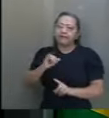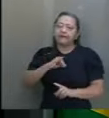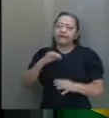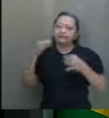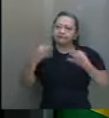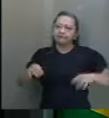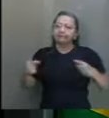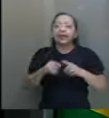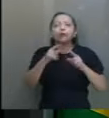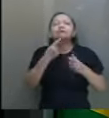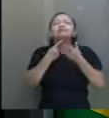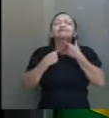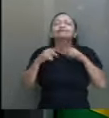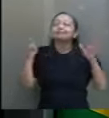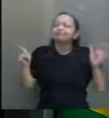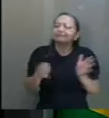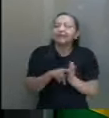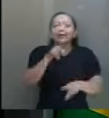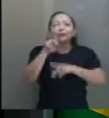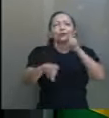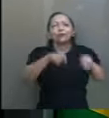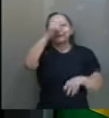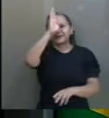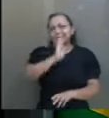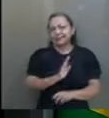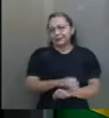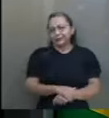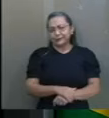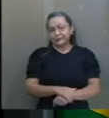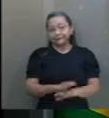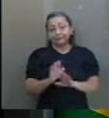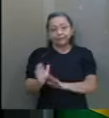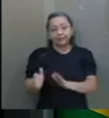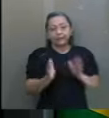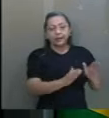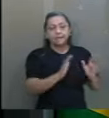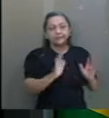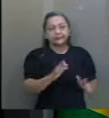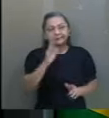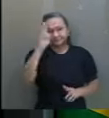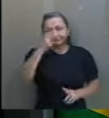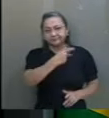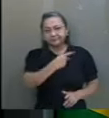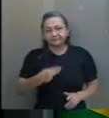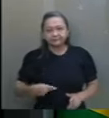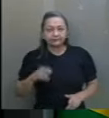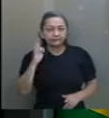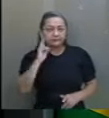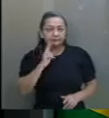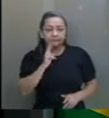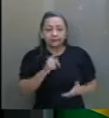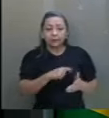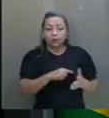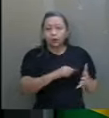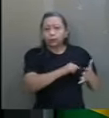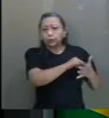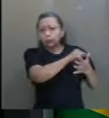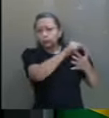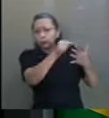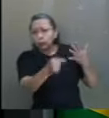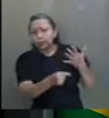povo brasileiro, que é um povo trabalhador, um povo de bem. Mas, senhor presidente, todas as constituições